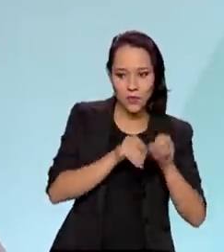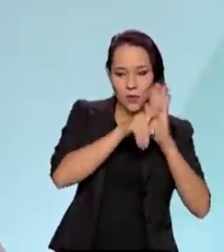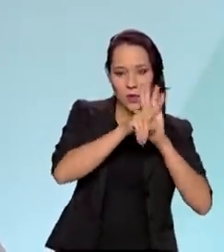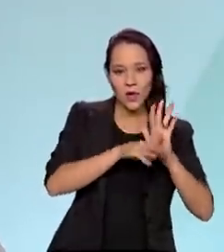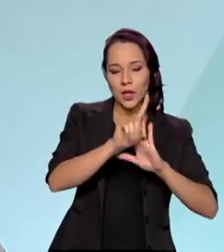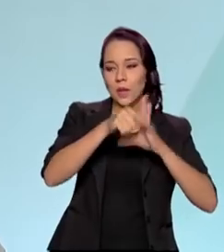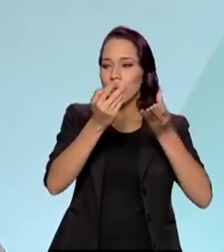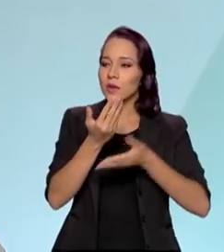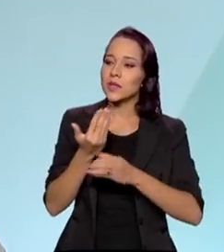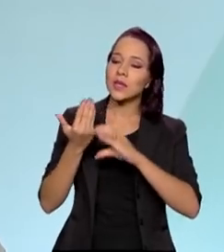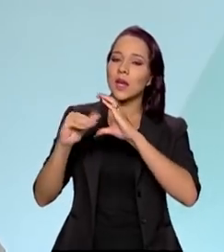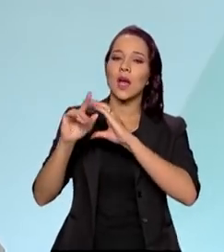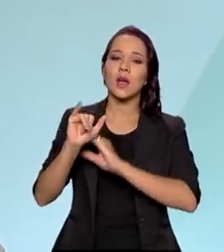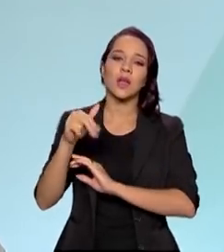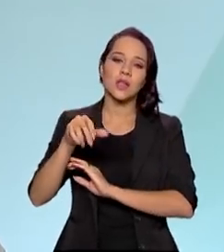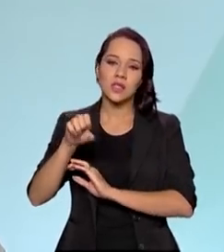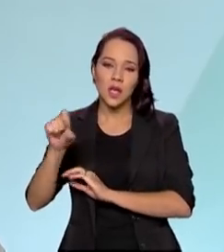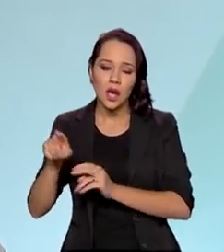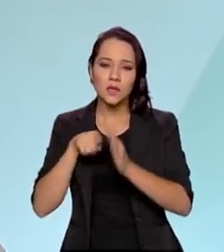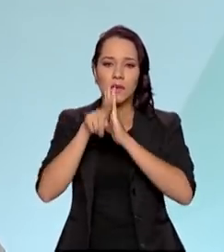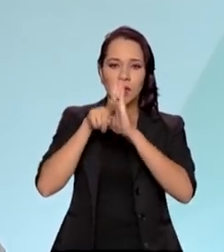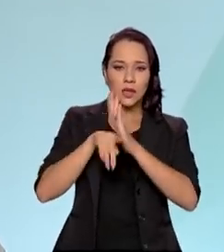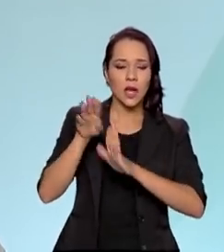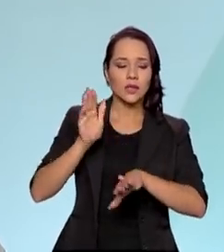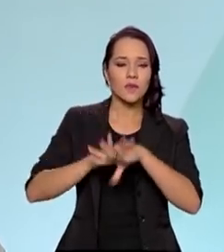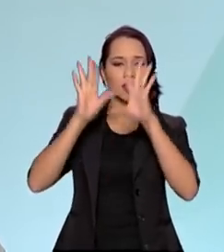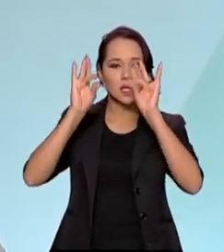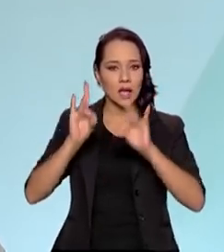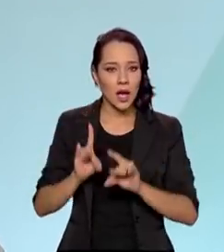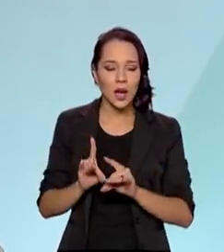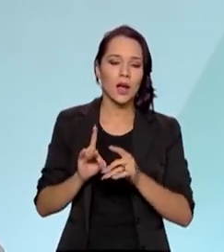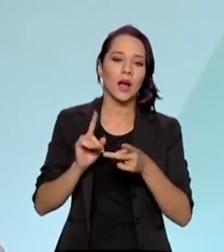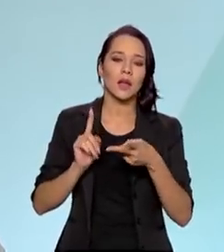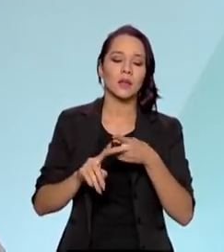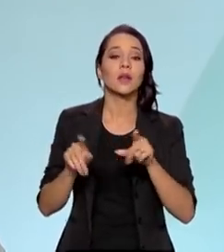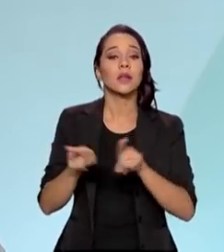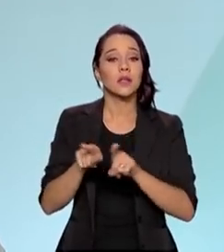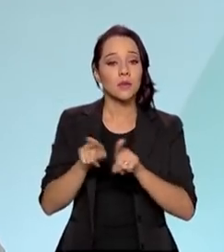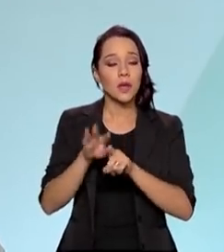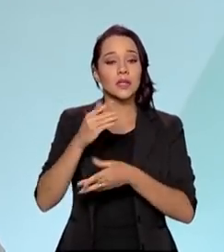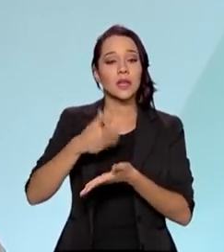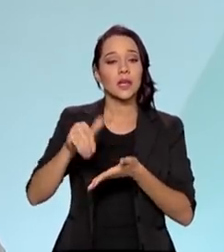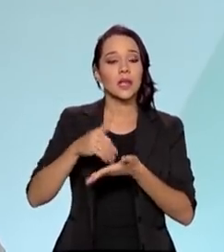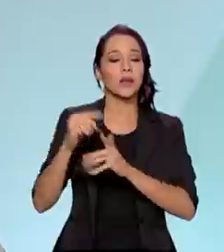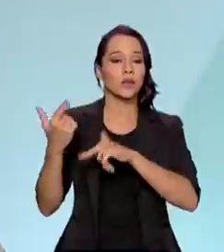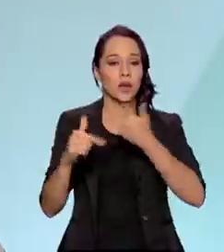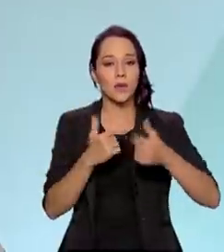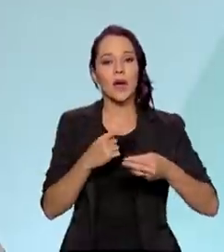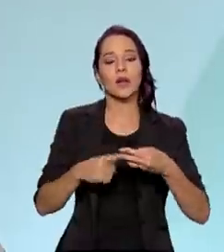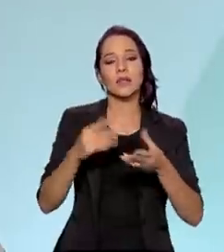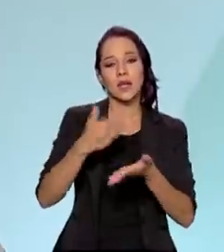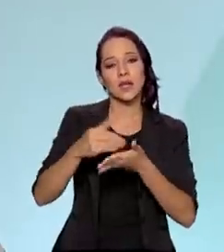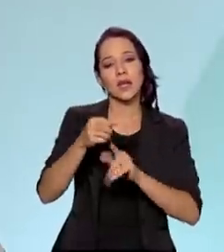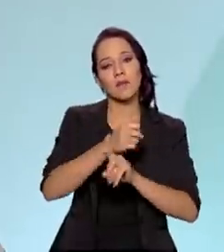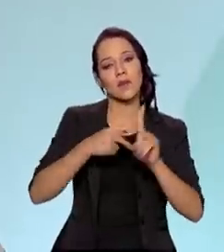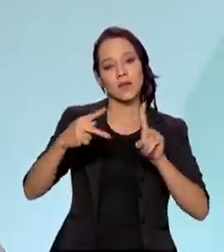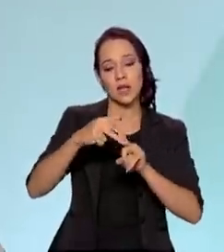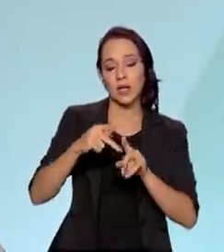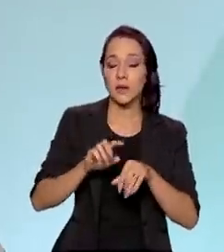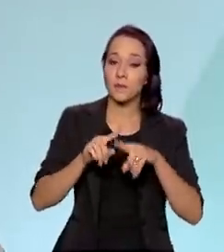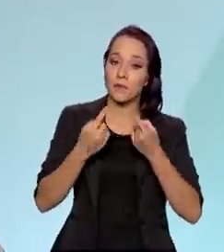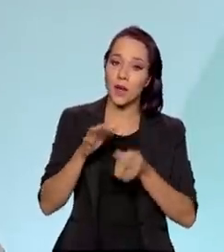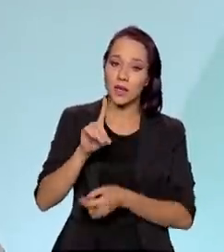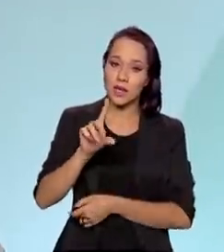previdenciários ao INSS, para fazer análise mais detida do mérito, também a Secretaria do Trabalho, a Secretaria da Previdência, mas a